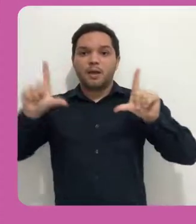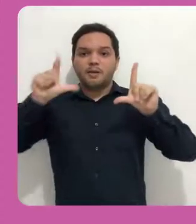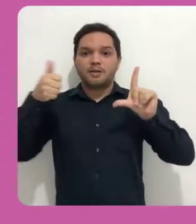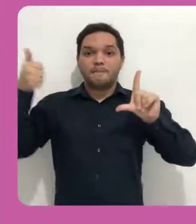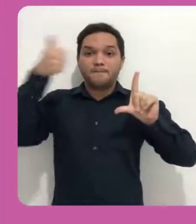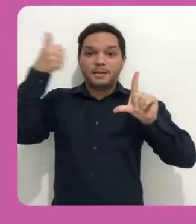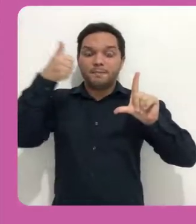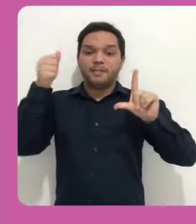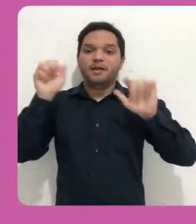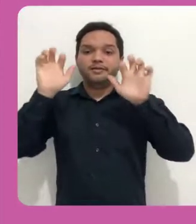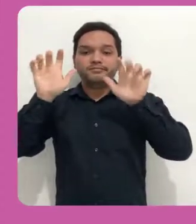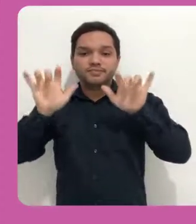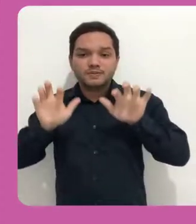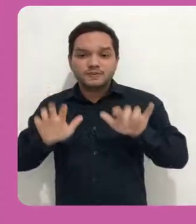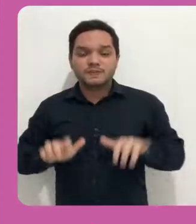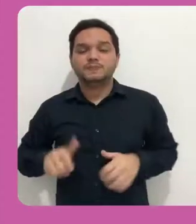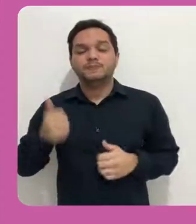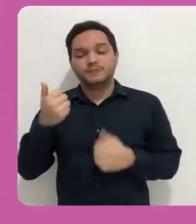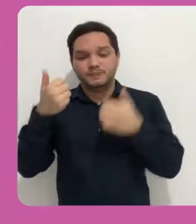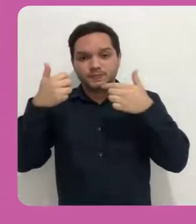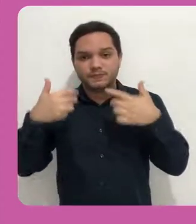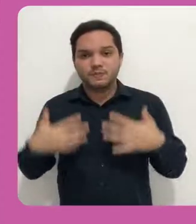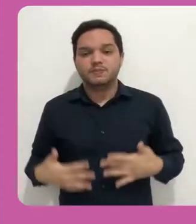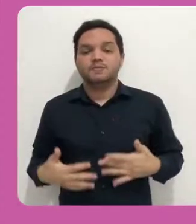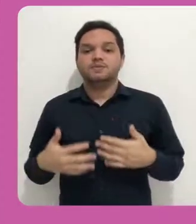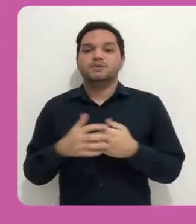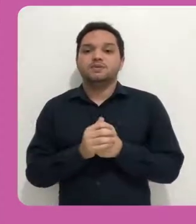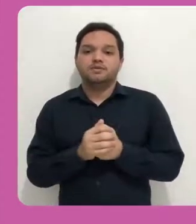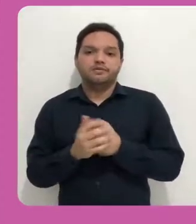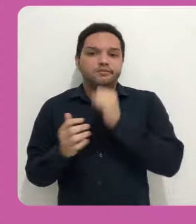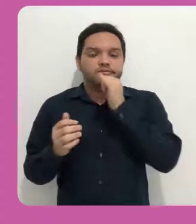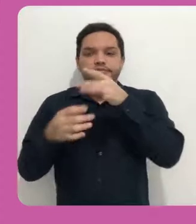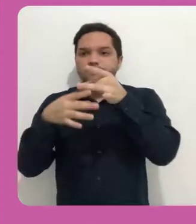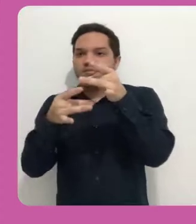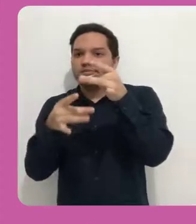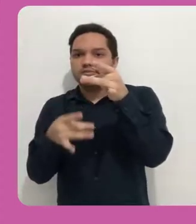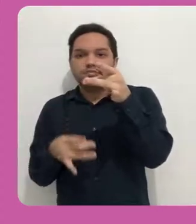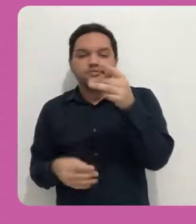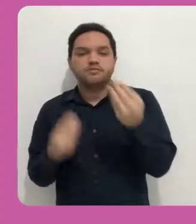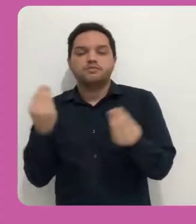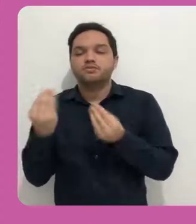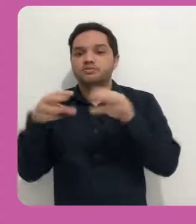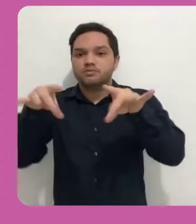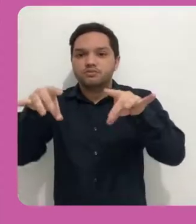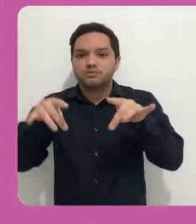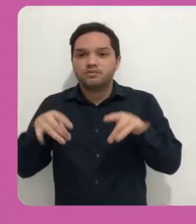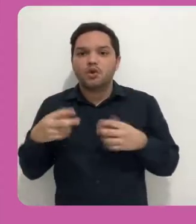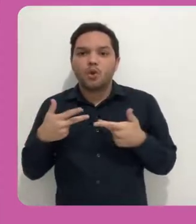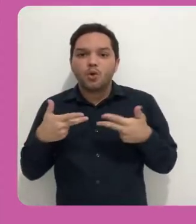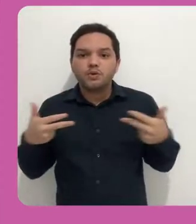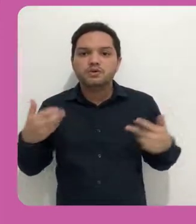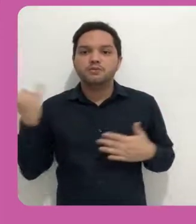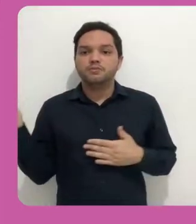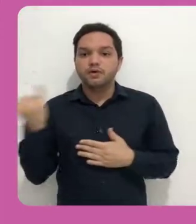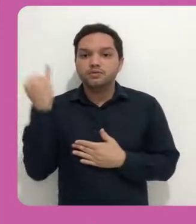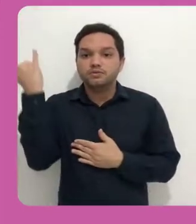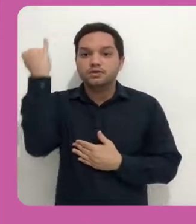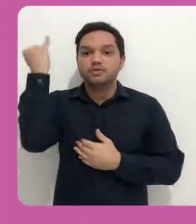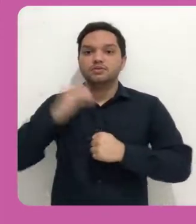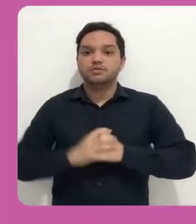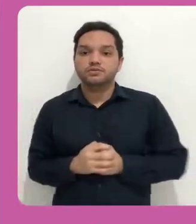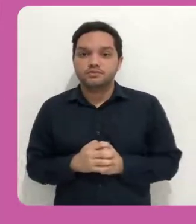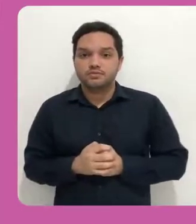colocar uma descrição do arquivo é importante. Colocar aqui um título